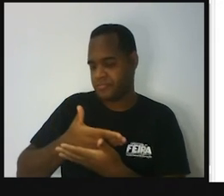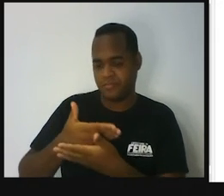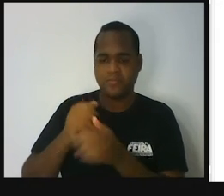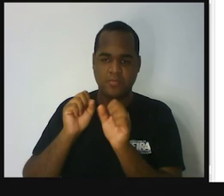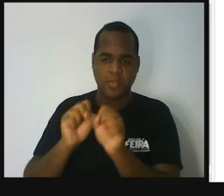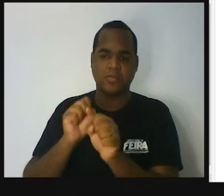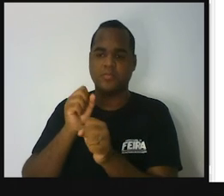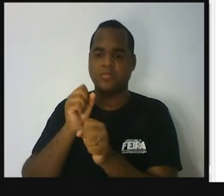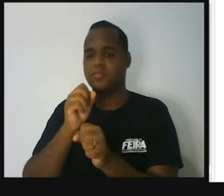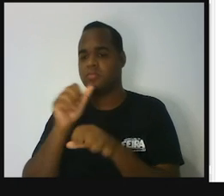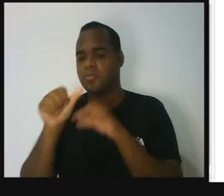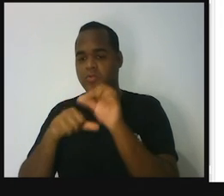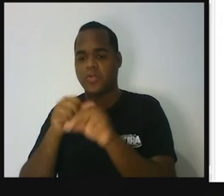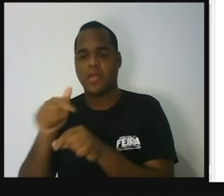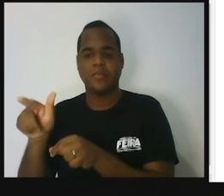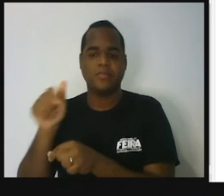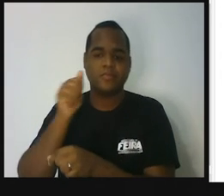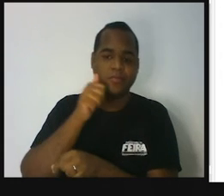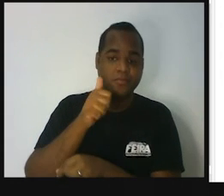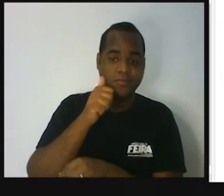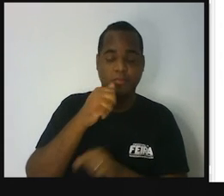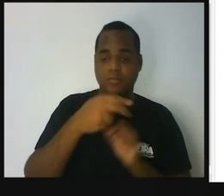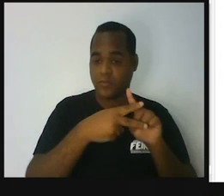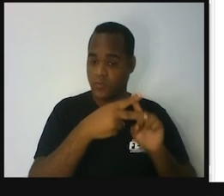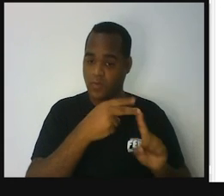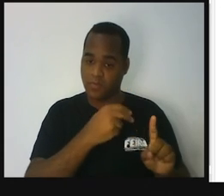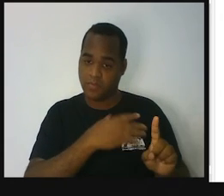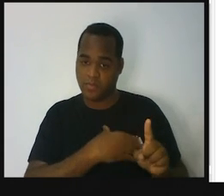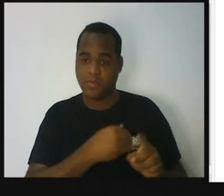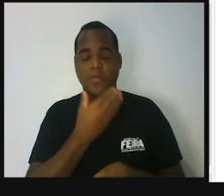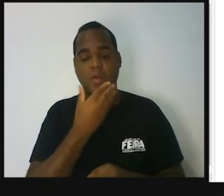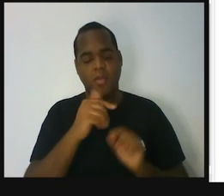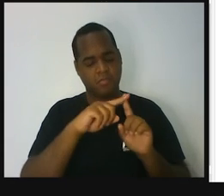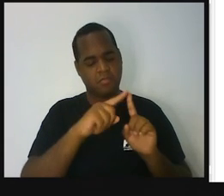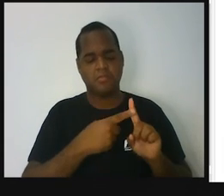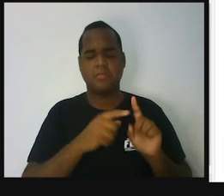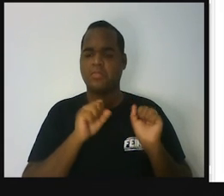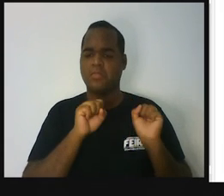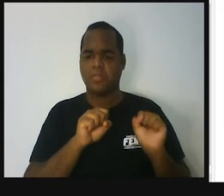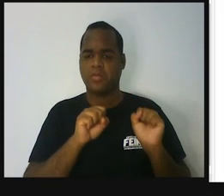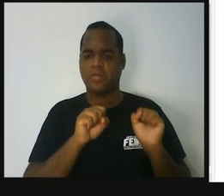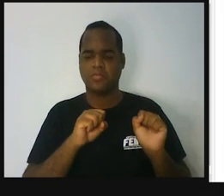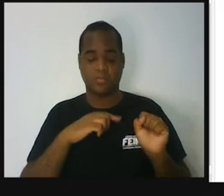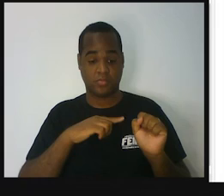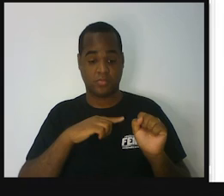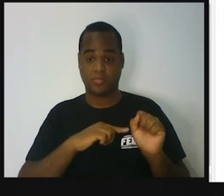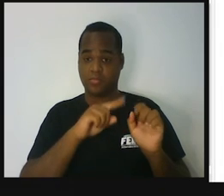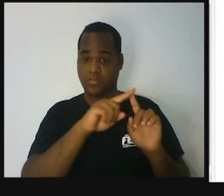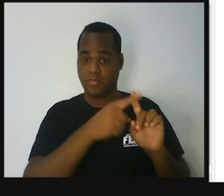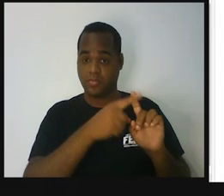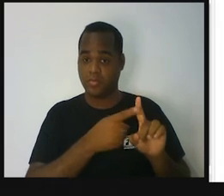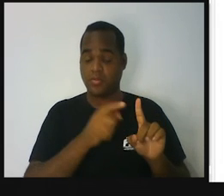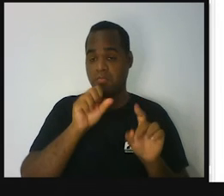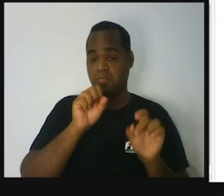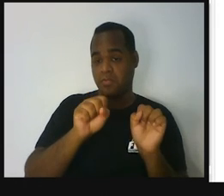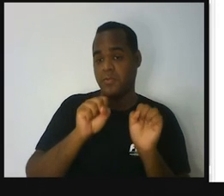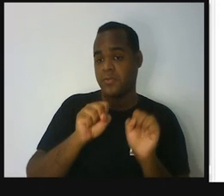meninos, está grávida, vai dar a luz a um bebê. Qual é a chance desse bebê ser menina?